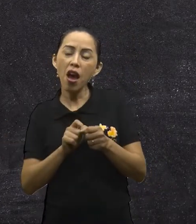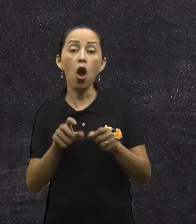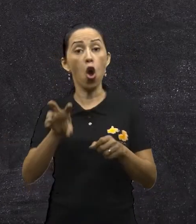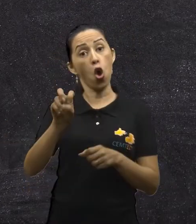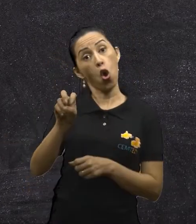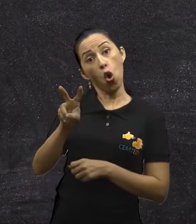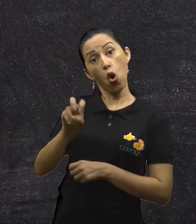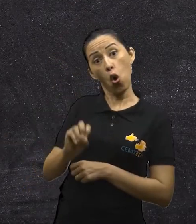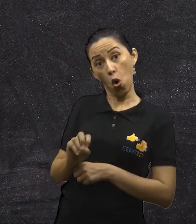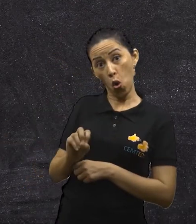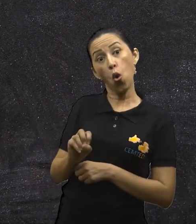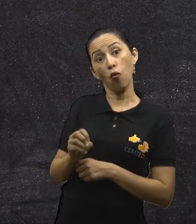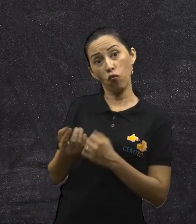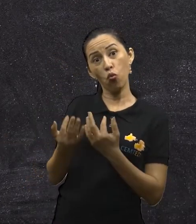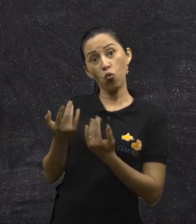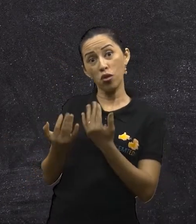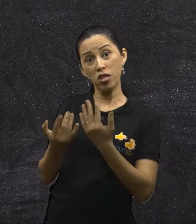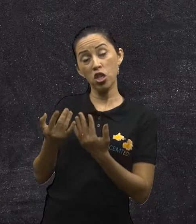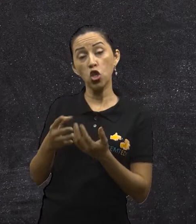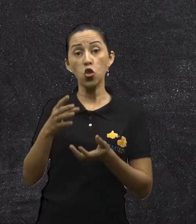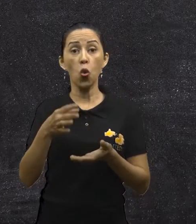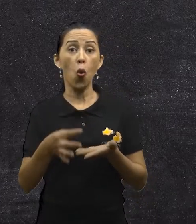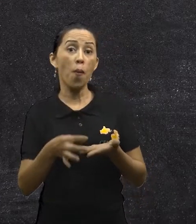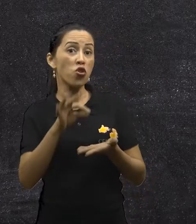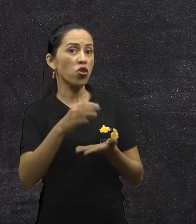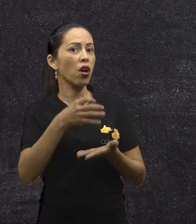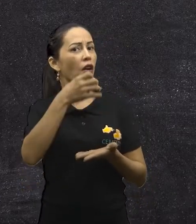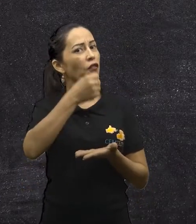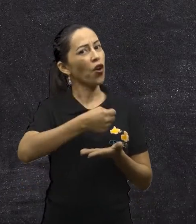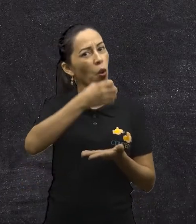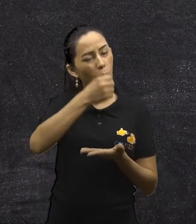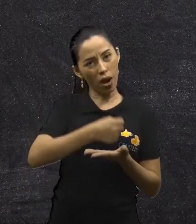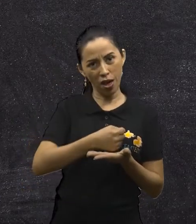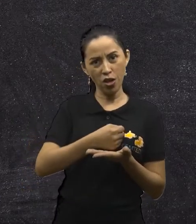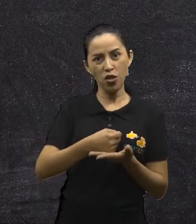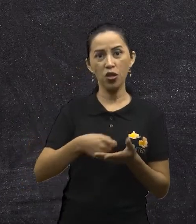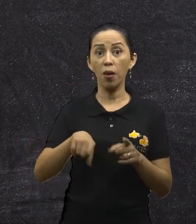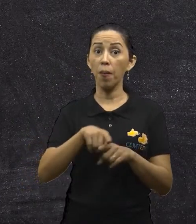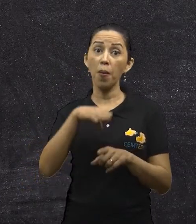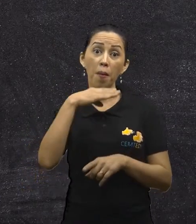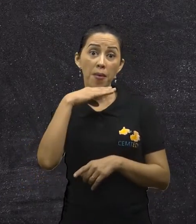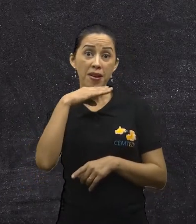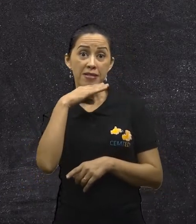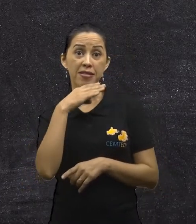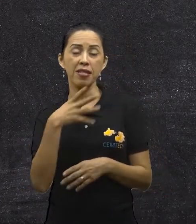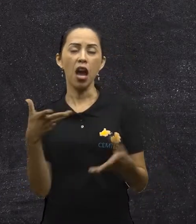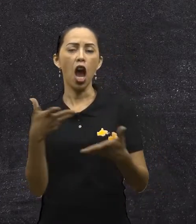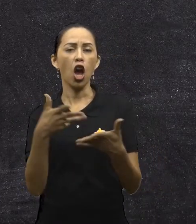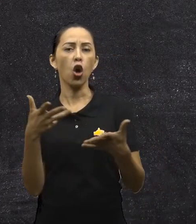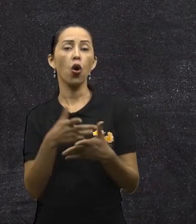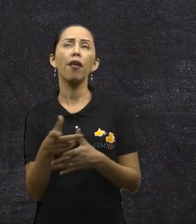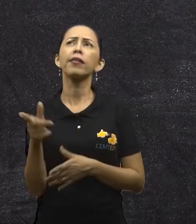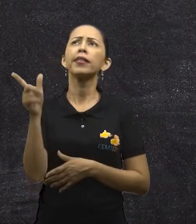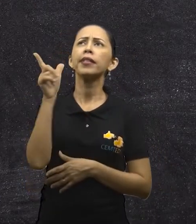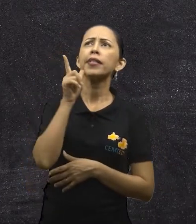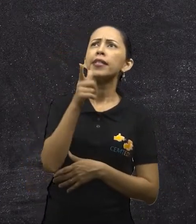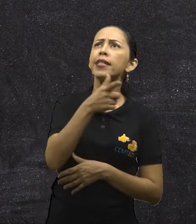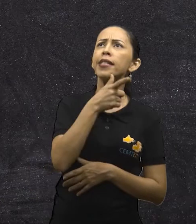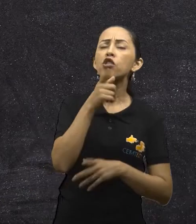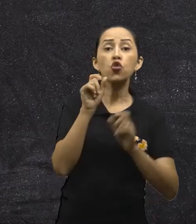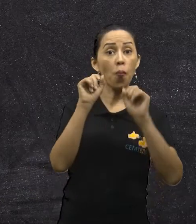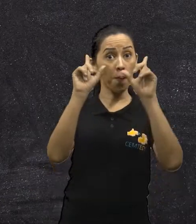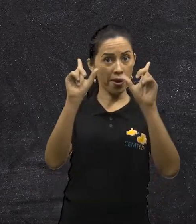manga. E de lanche? De lanche da manhã, que a gente pode colocar? Castanhas do Brasil